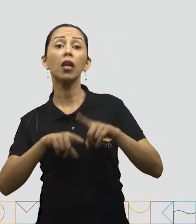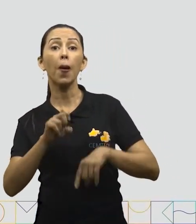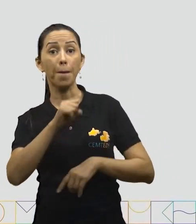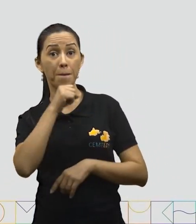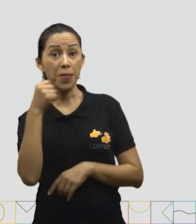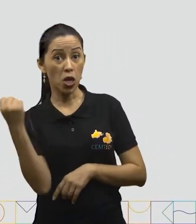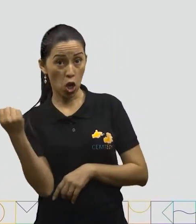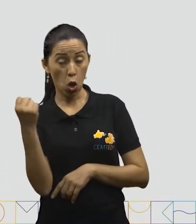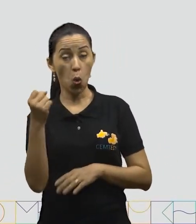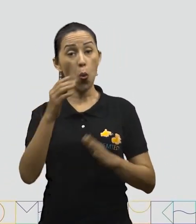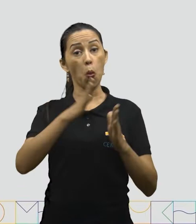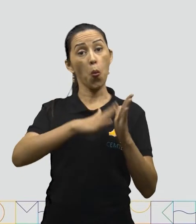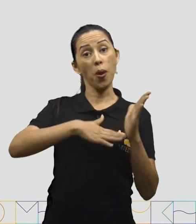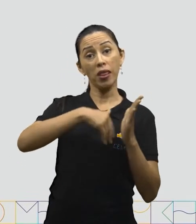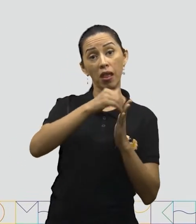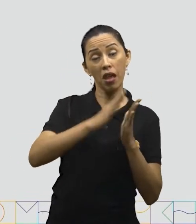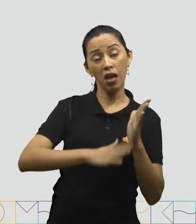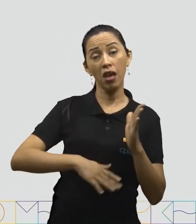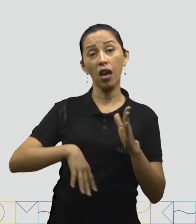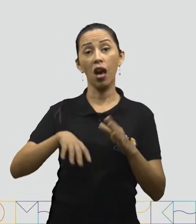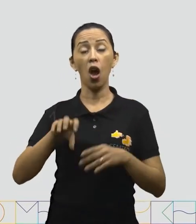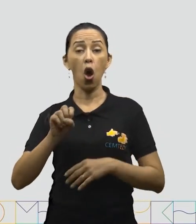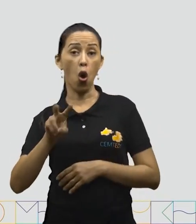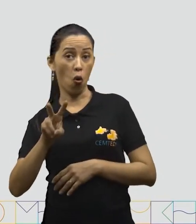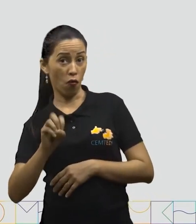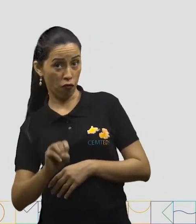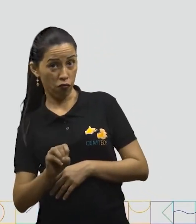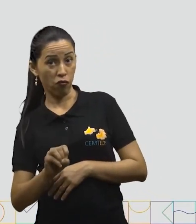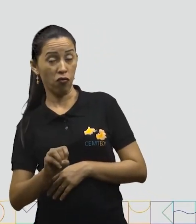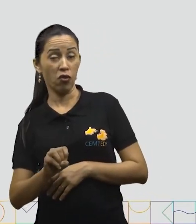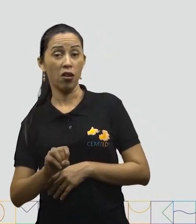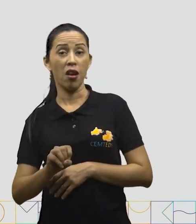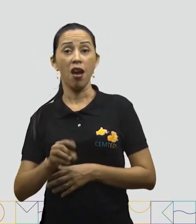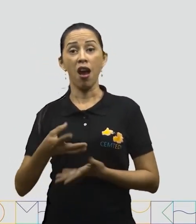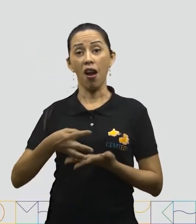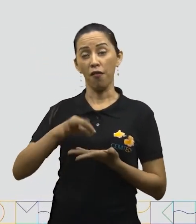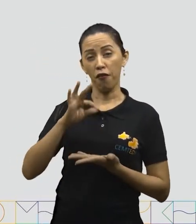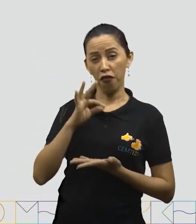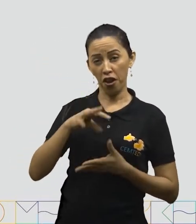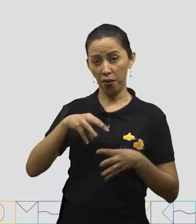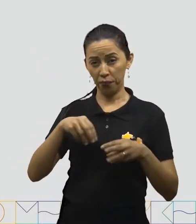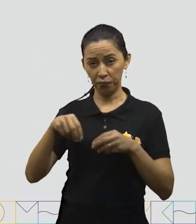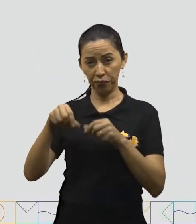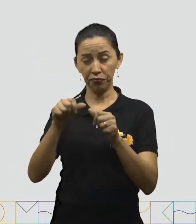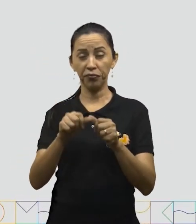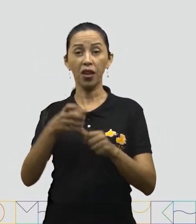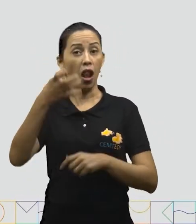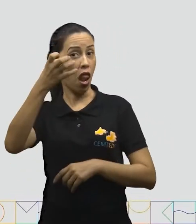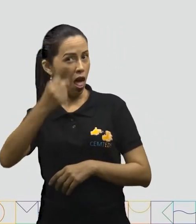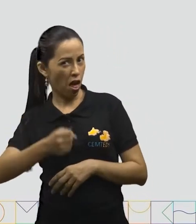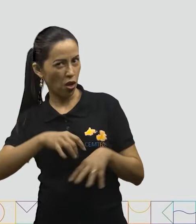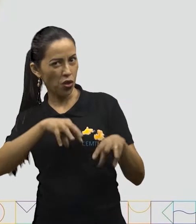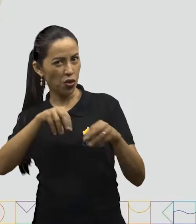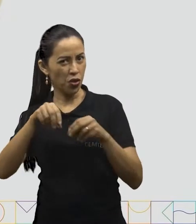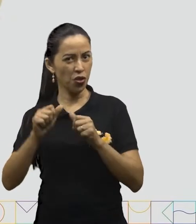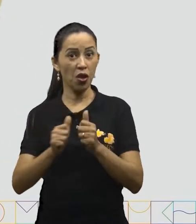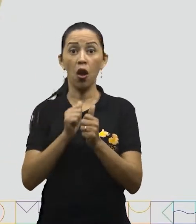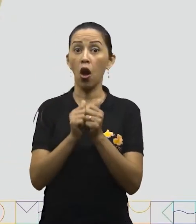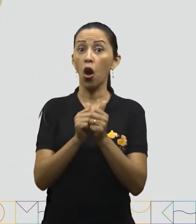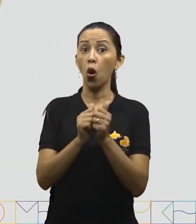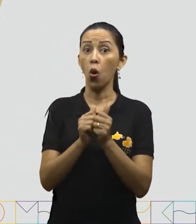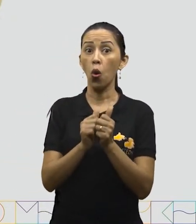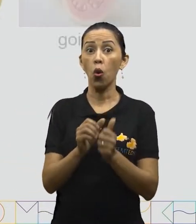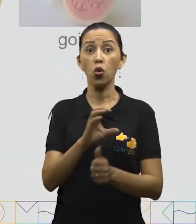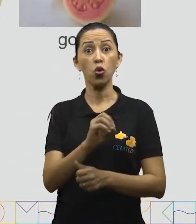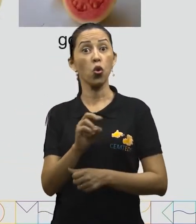café, leite, arroz, couve, abacaxi, manga,